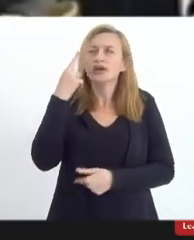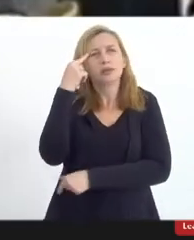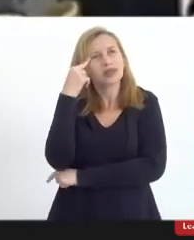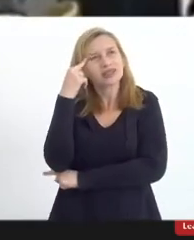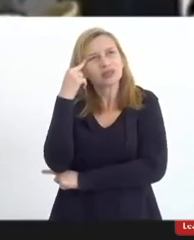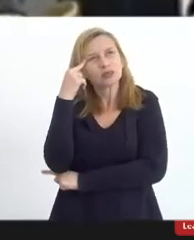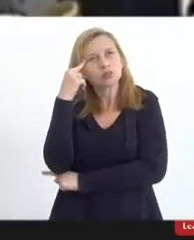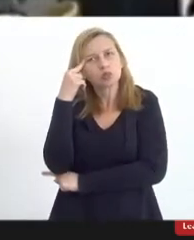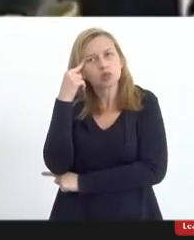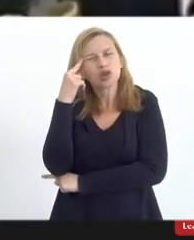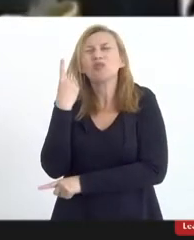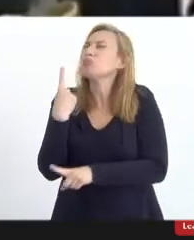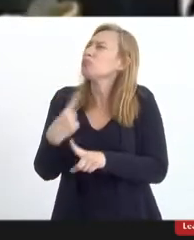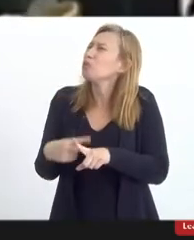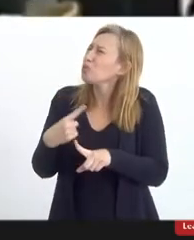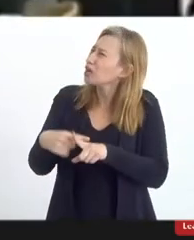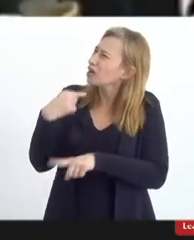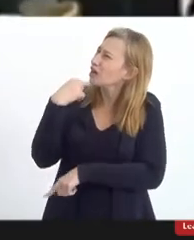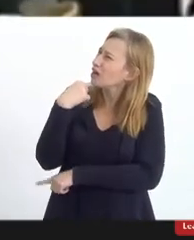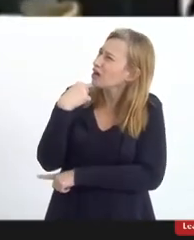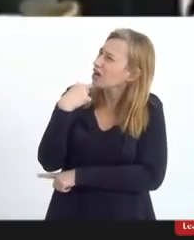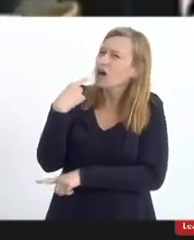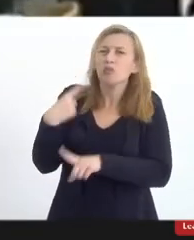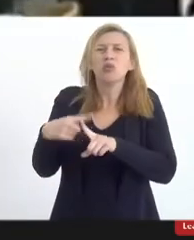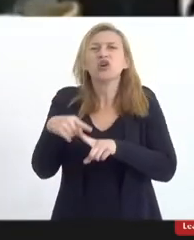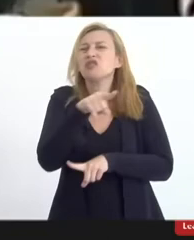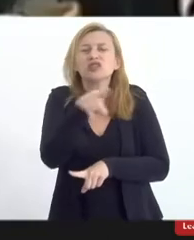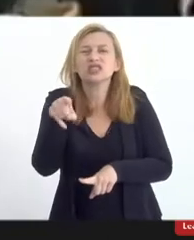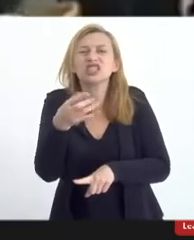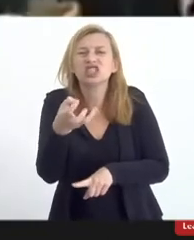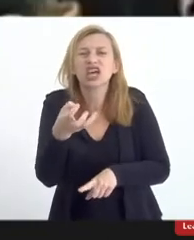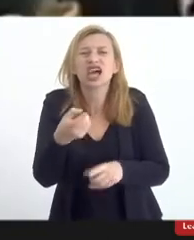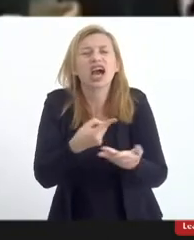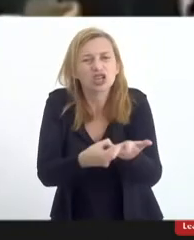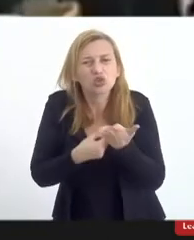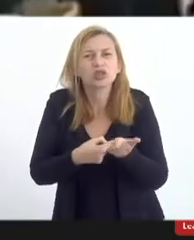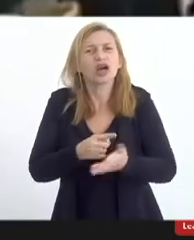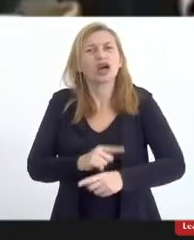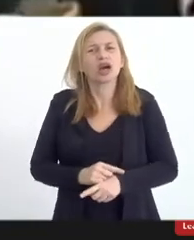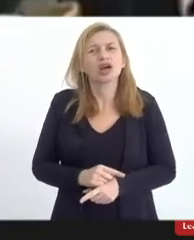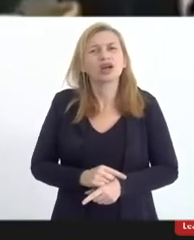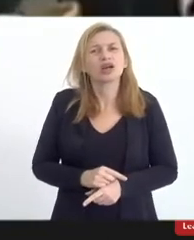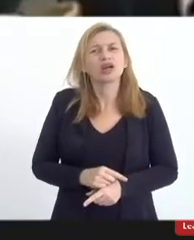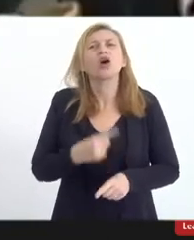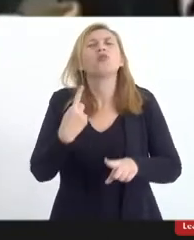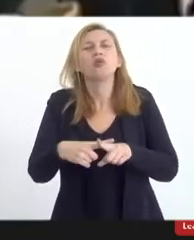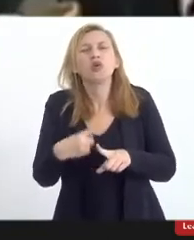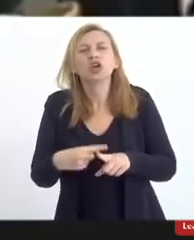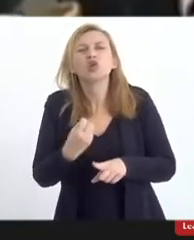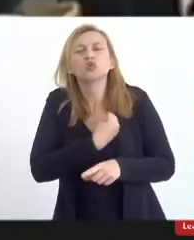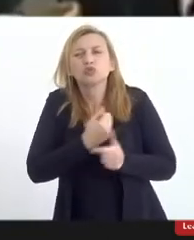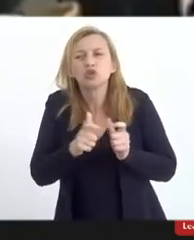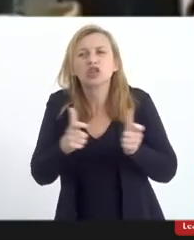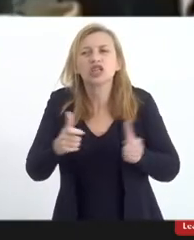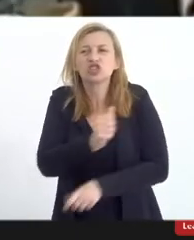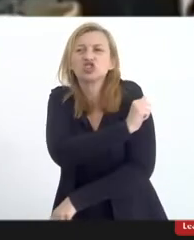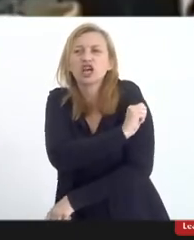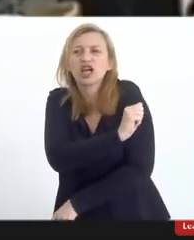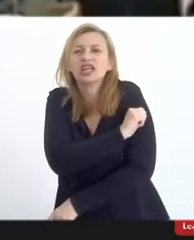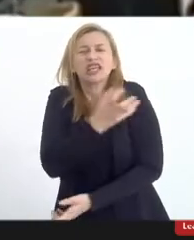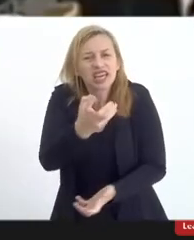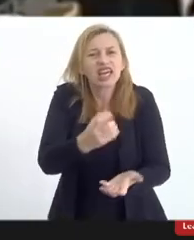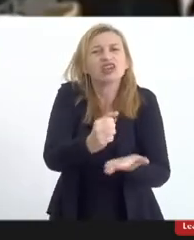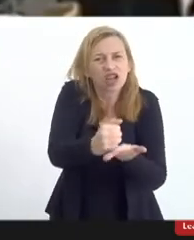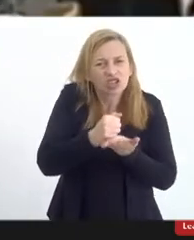falei assim, poxa, por quê? Por que vocês querem nos ajudar? Por que houve uma demanda tão grande dos alunos para